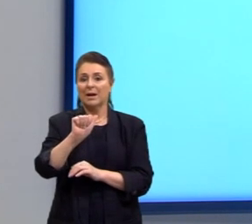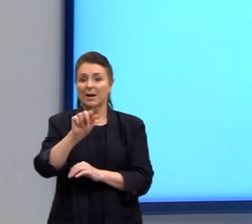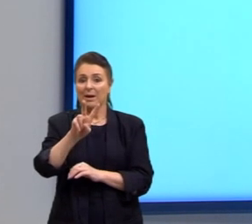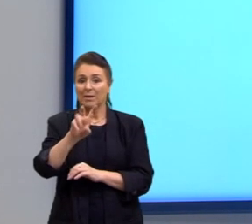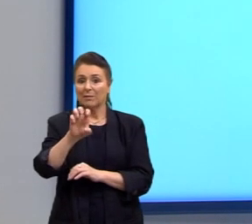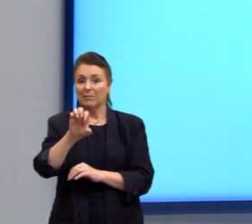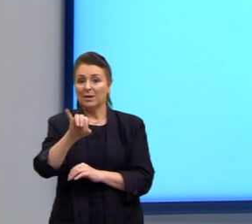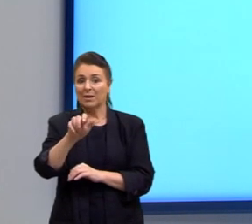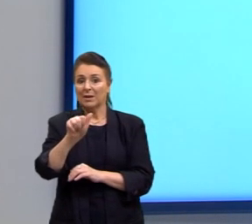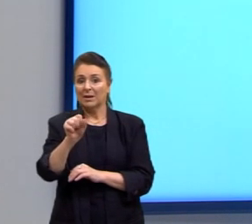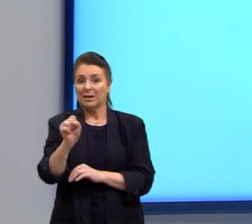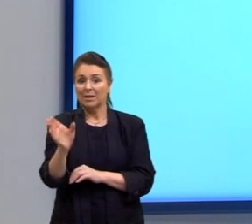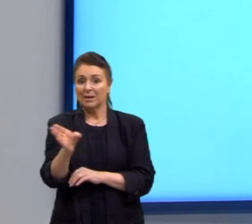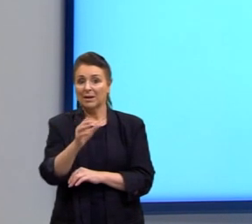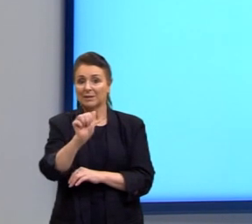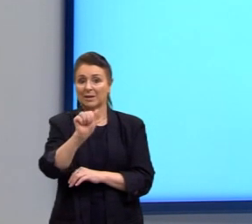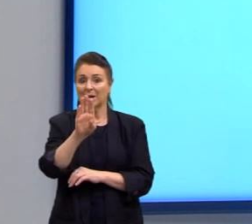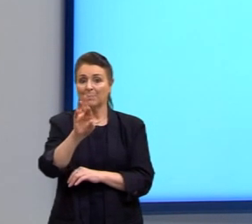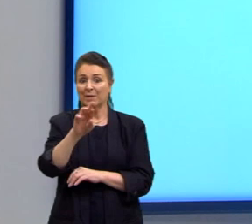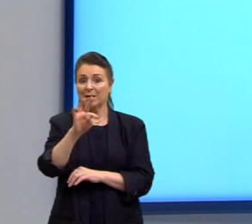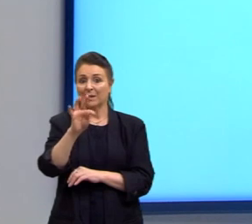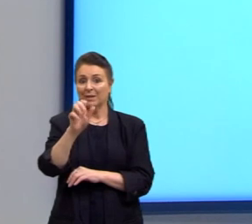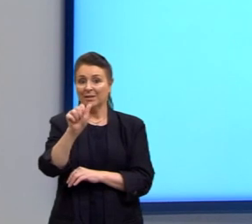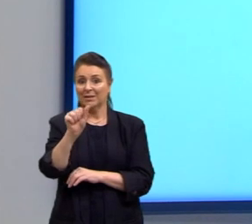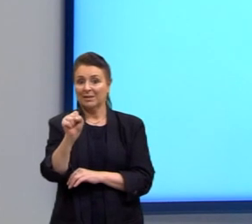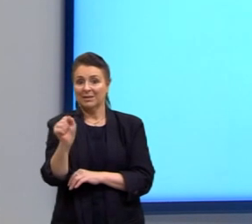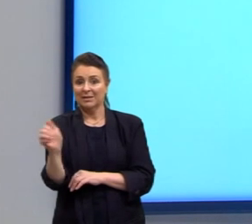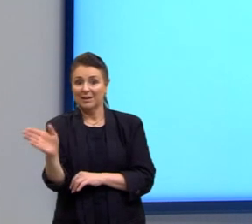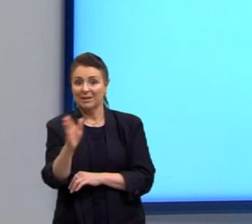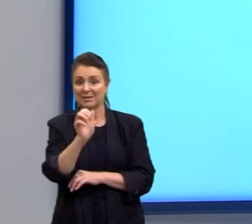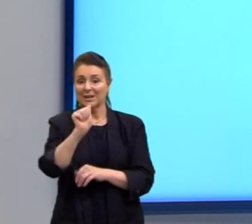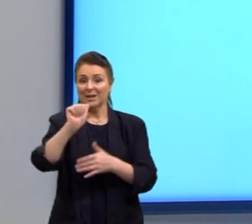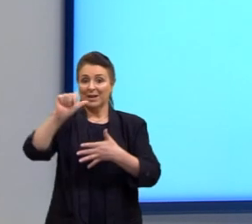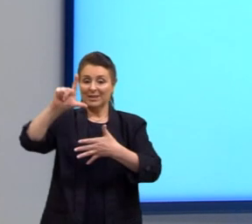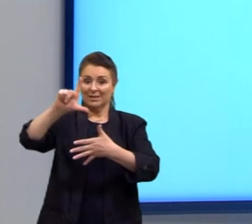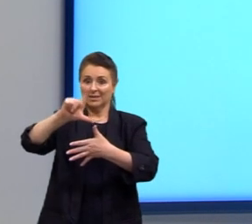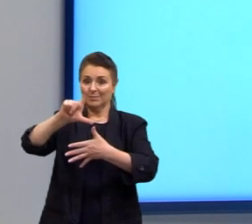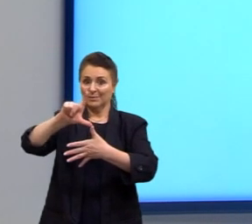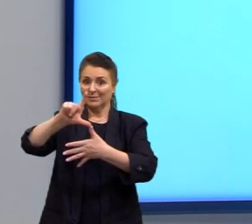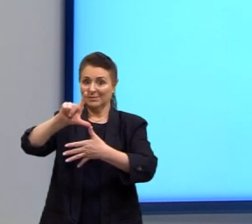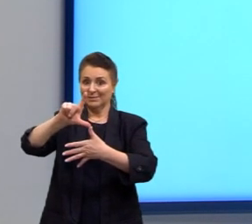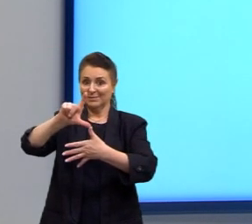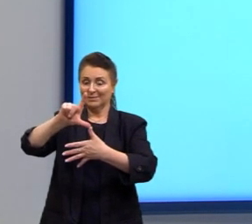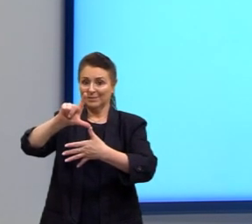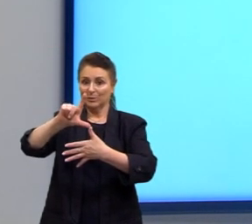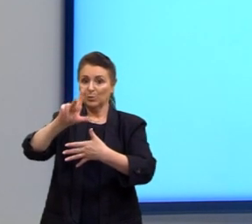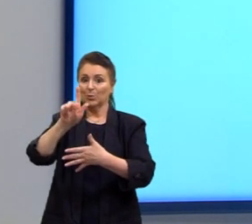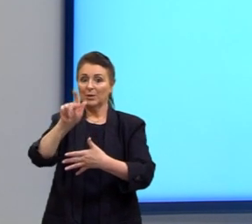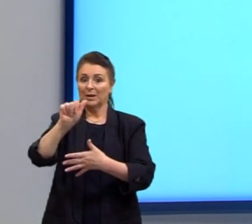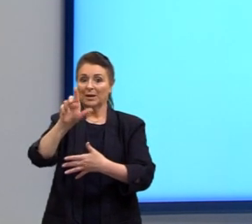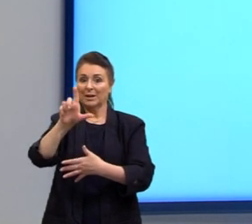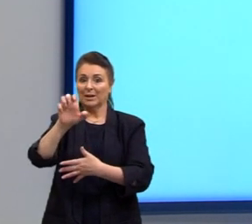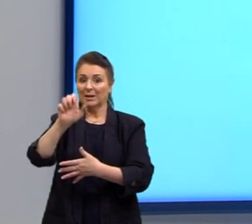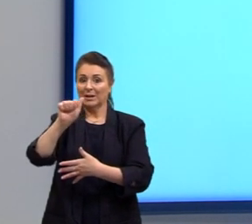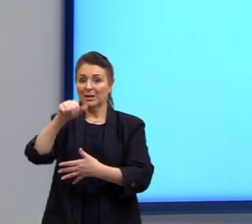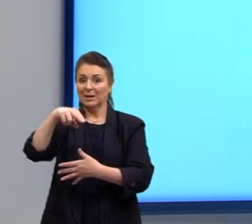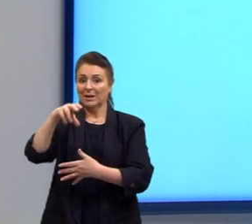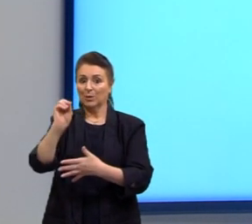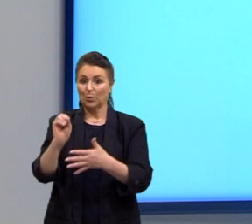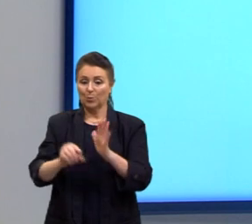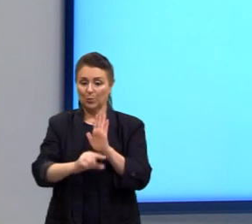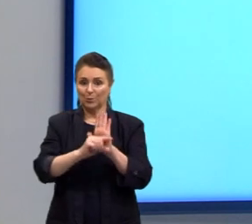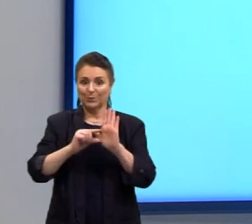Galeano, nós teremos, escritor uruguai, nós teremos aí a